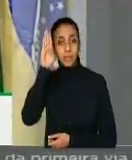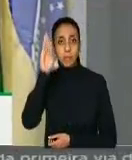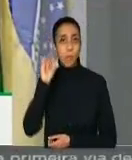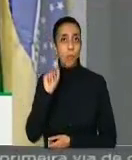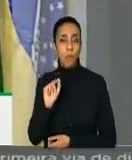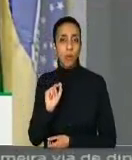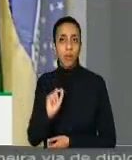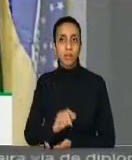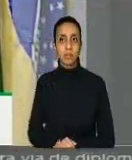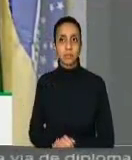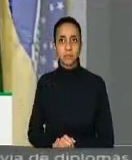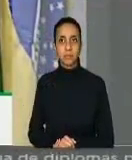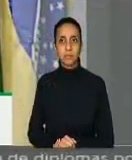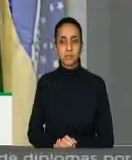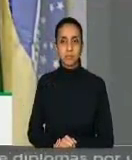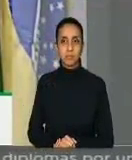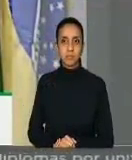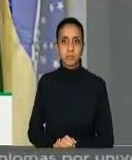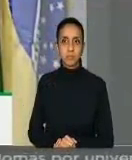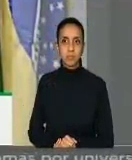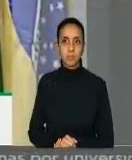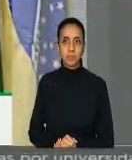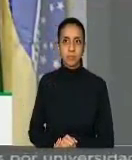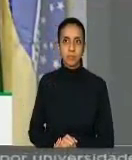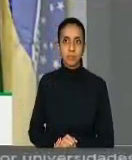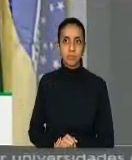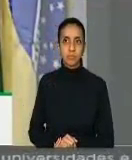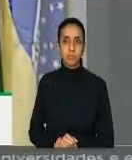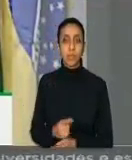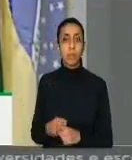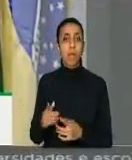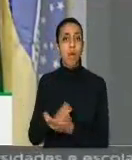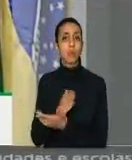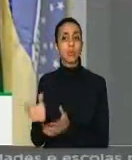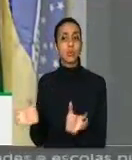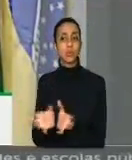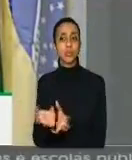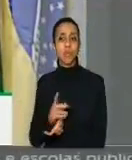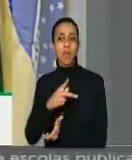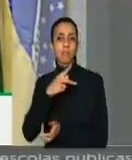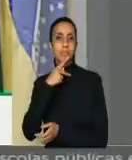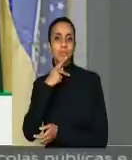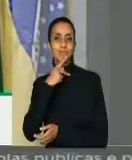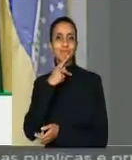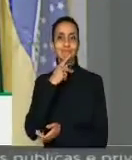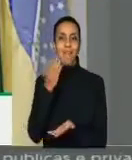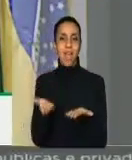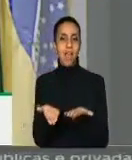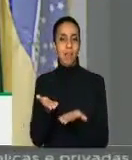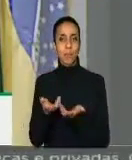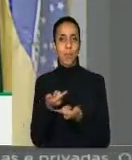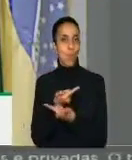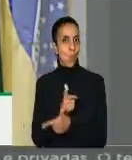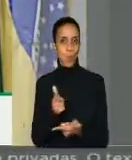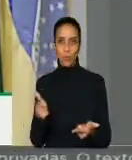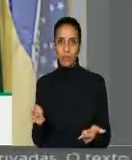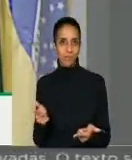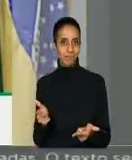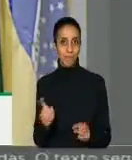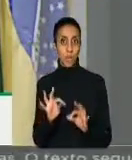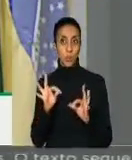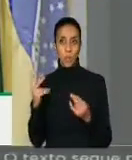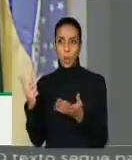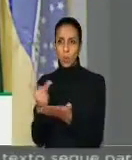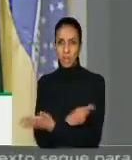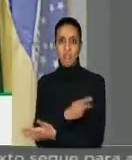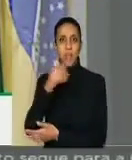à maneira seletiva como os partidos políticos e seus líderes têm tratado os acontecimentos